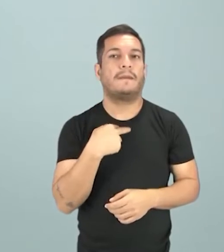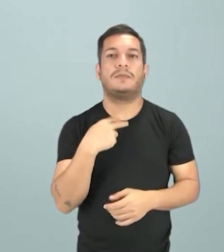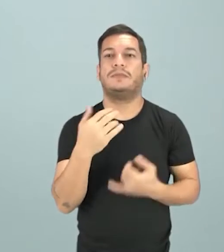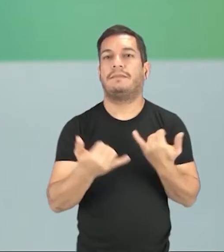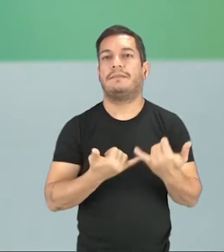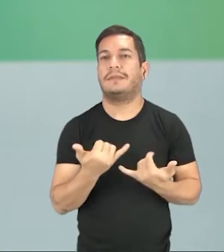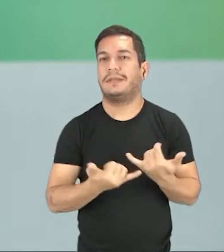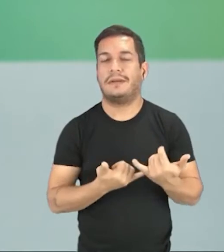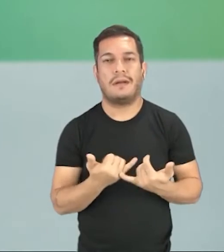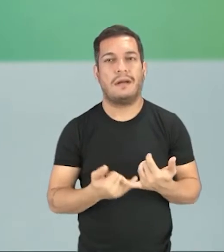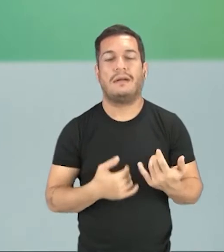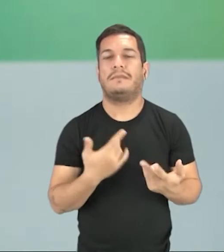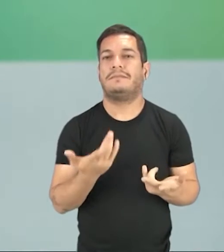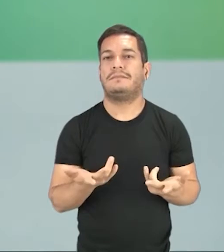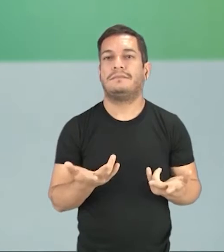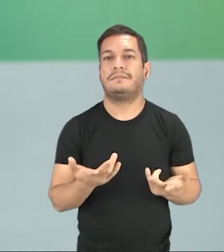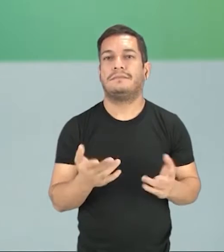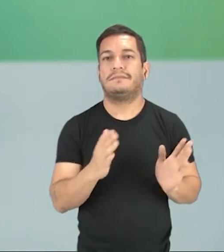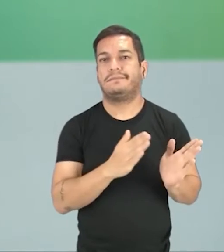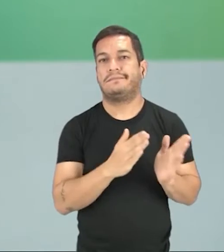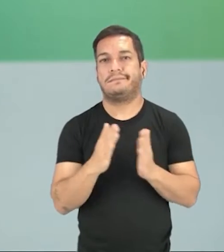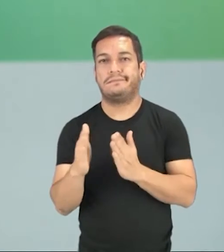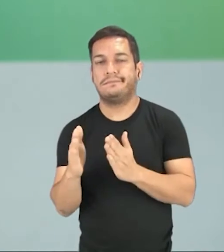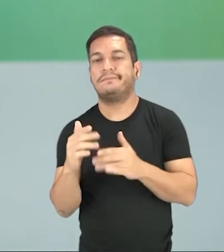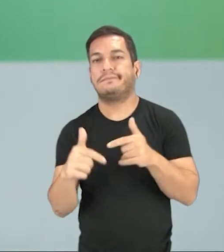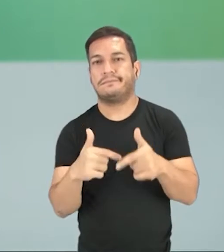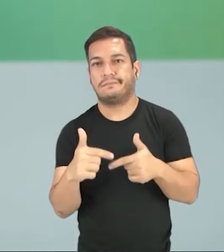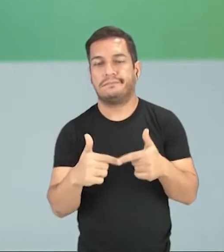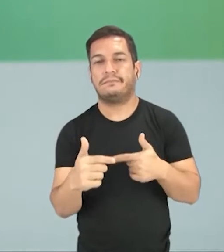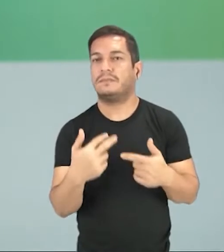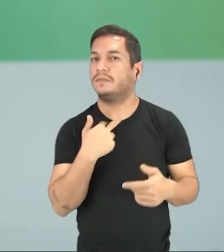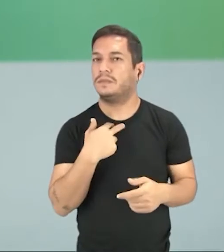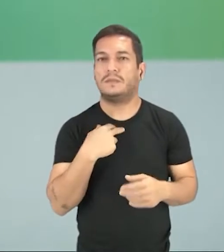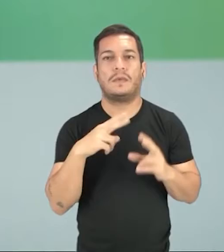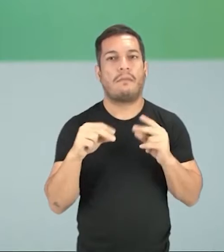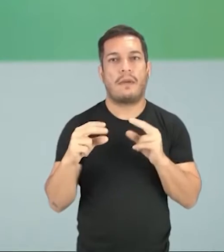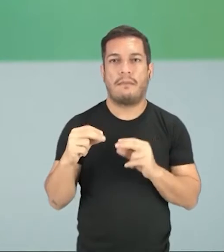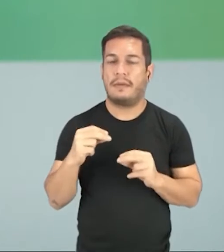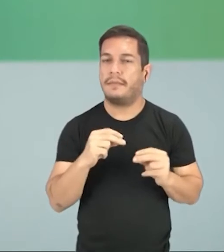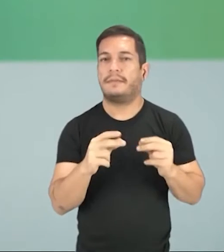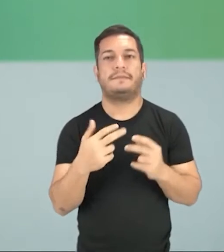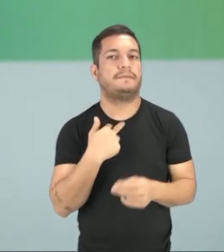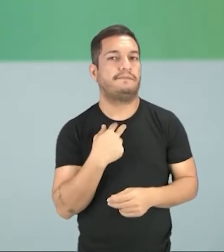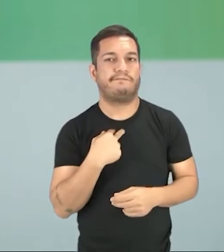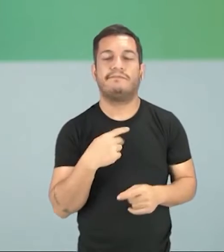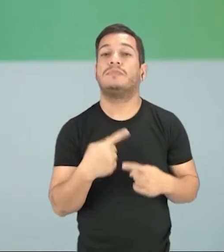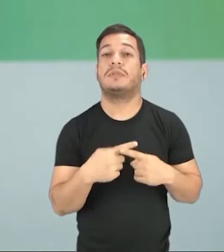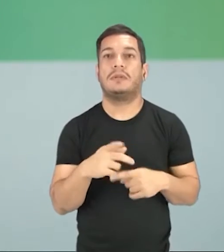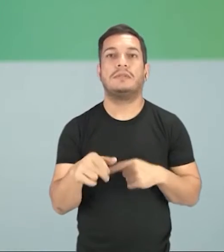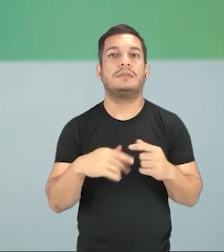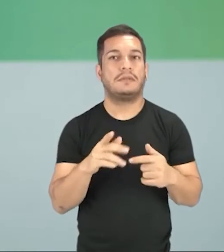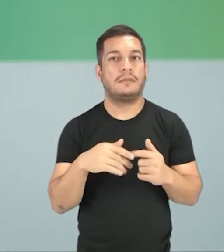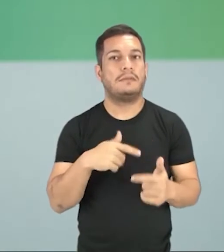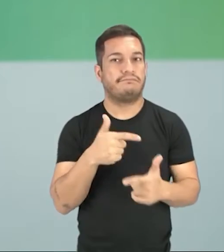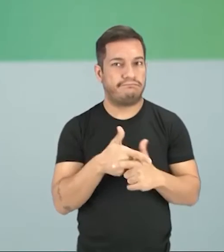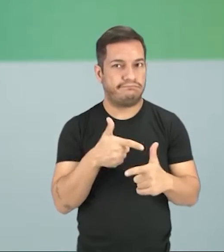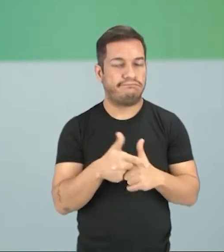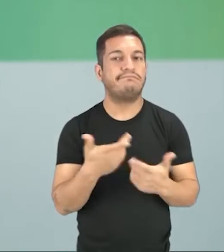brincar durante o expediente, não podia conversar, porque ele seria chamado a atenção.